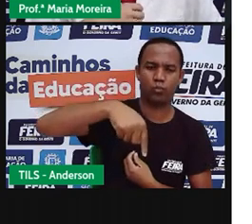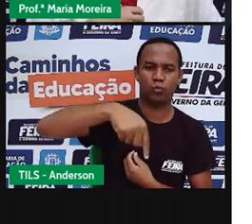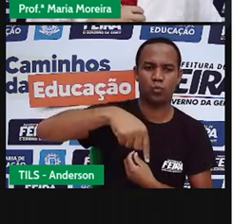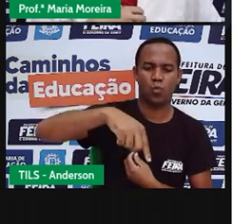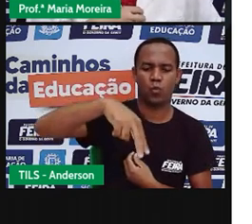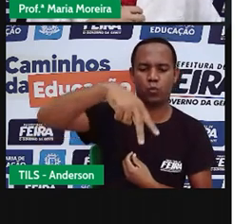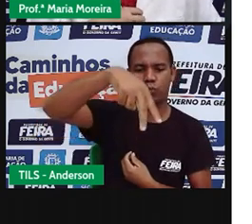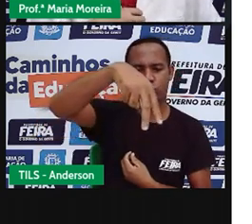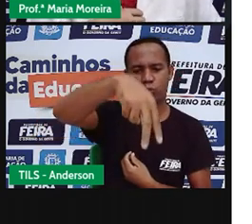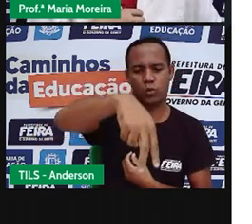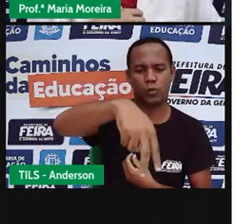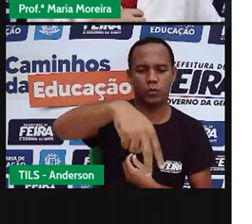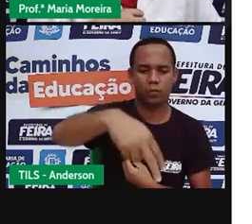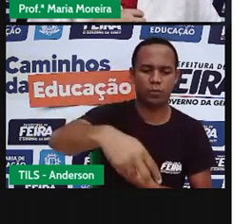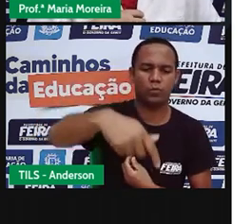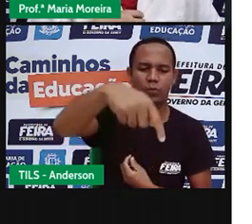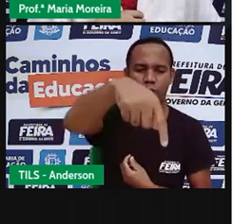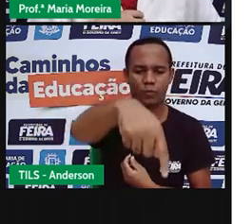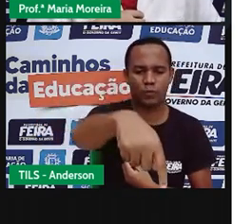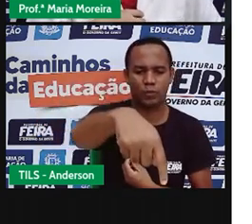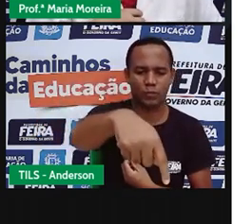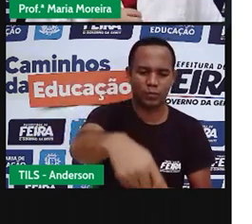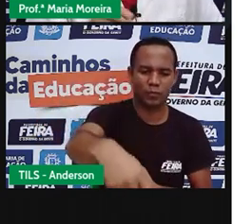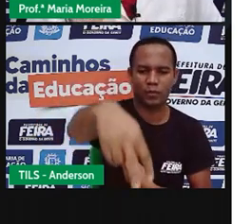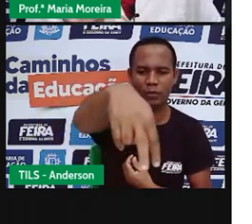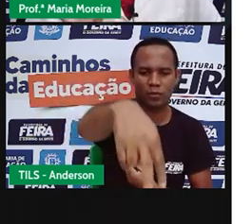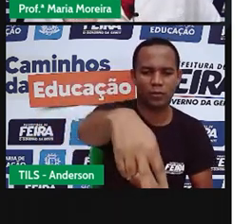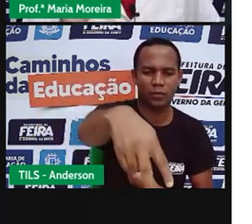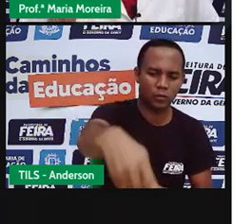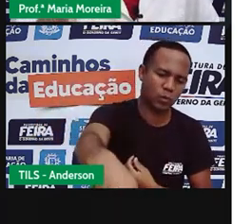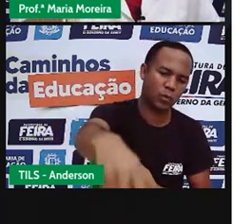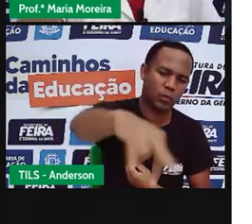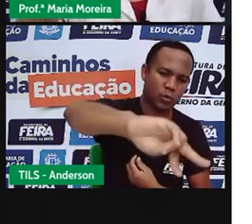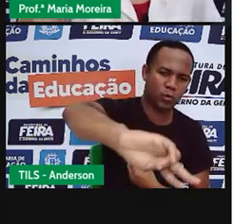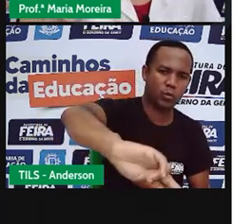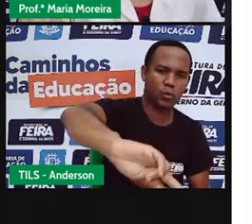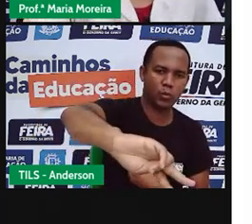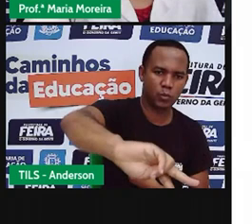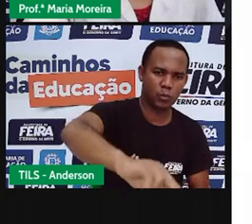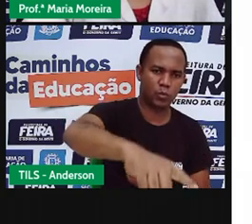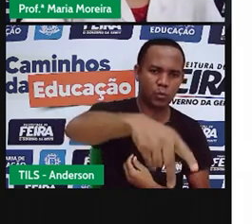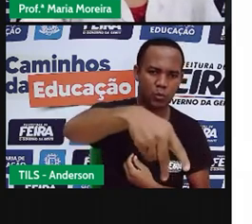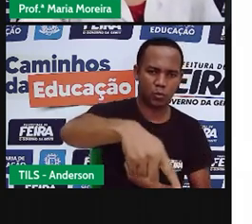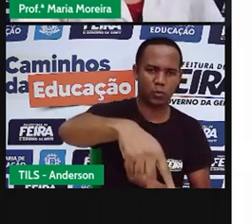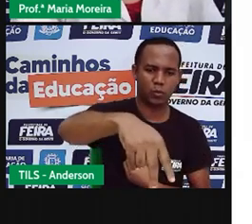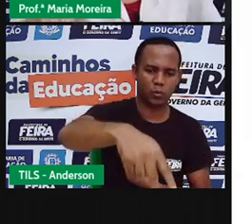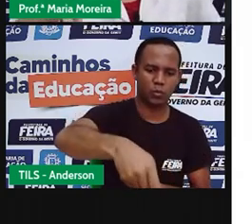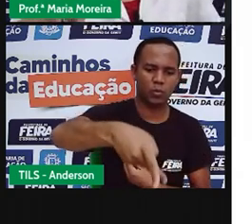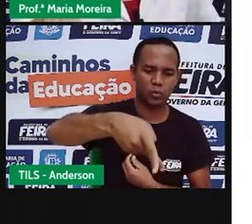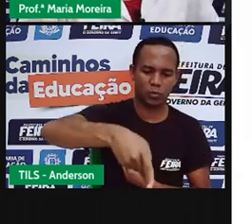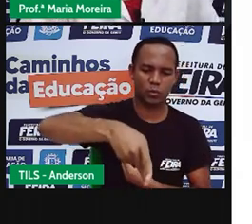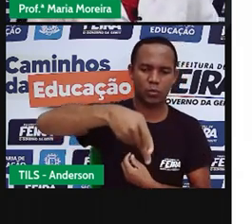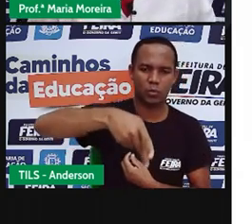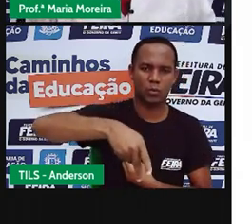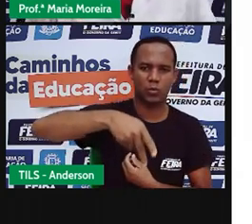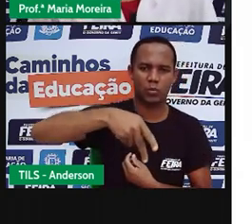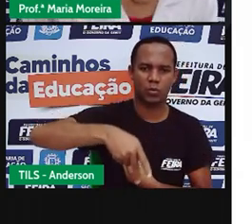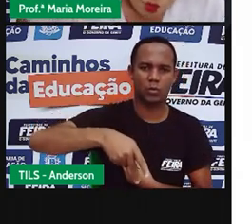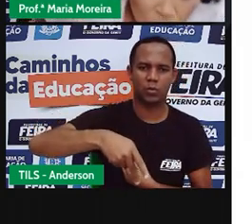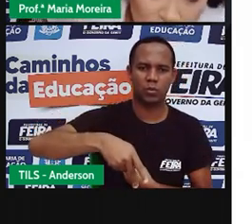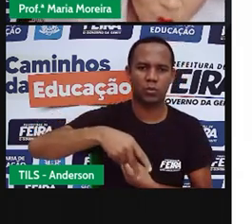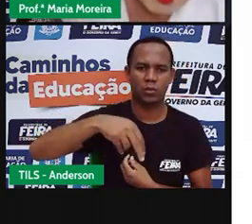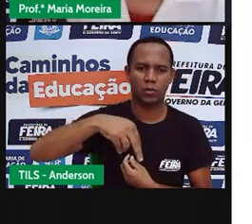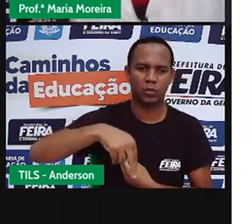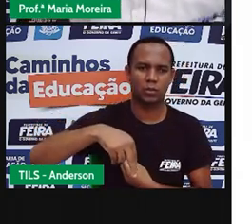né? E aí quando você pula de um pé só, você vai até o final, né? Sendo que quando tem é assim.